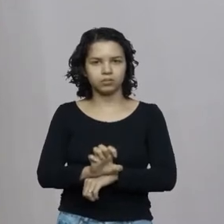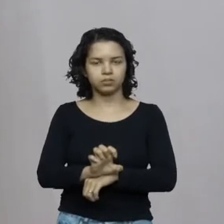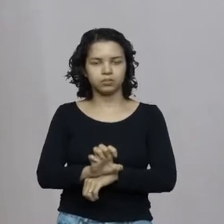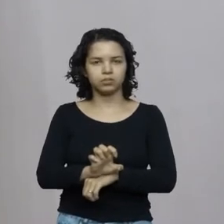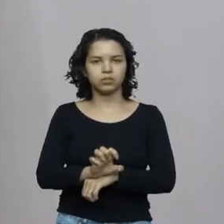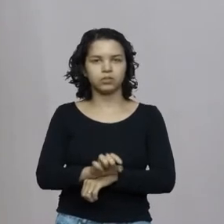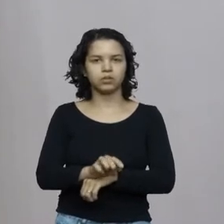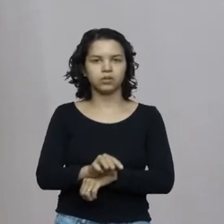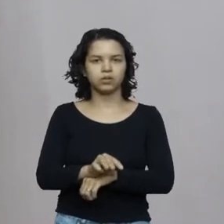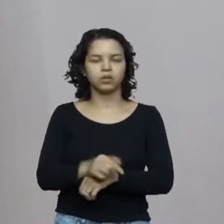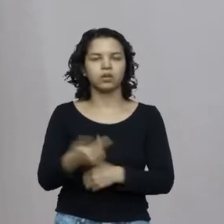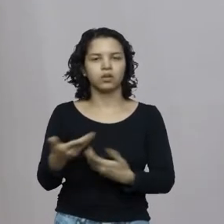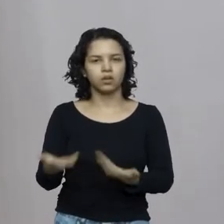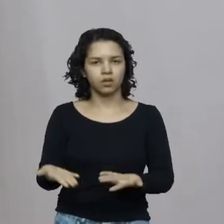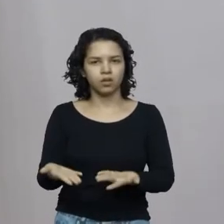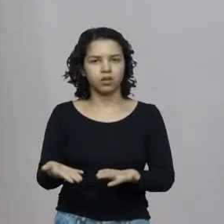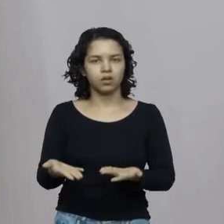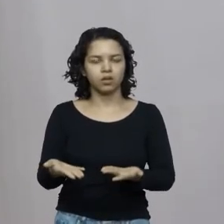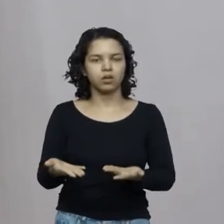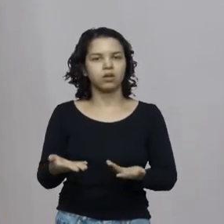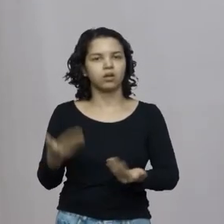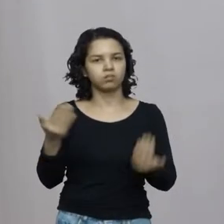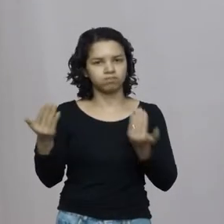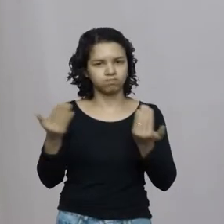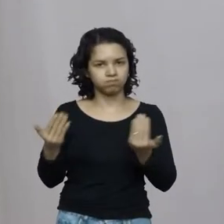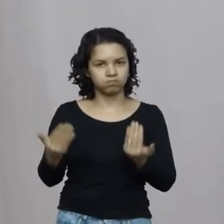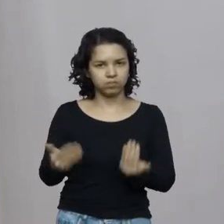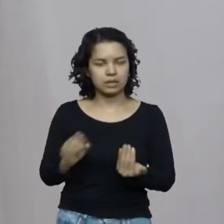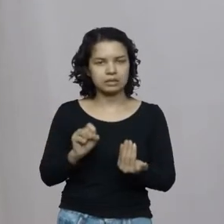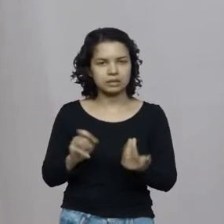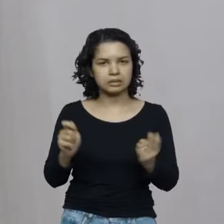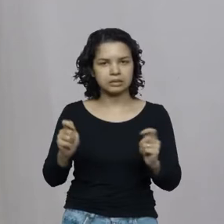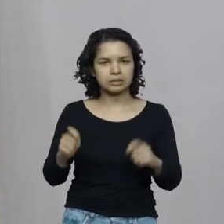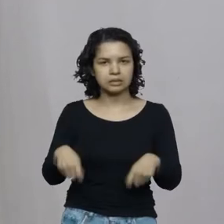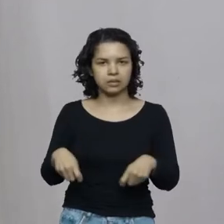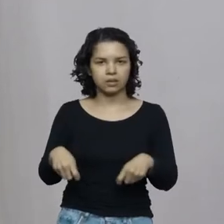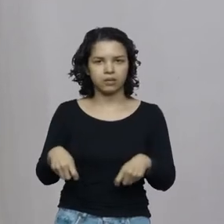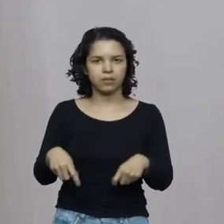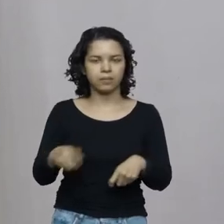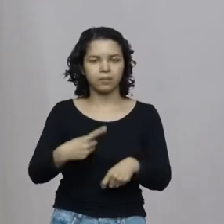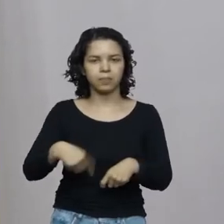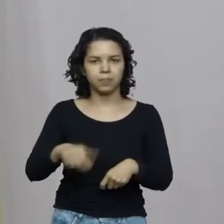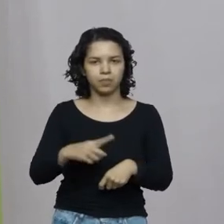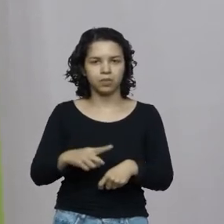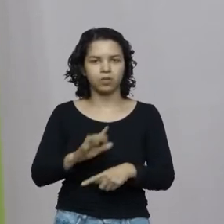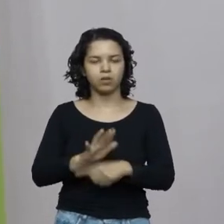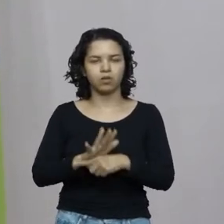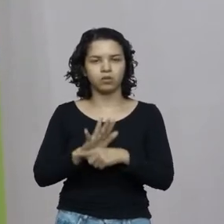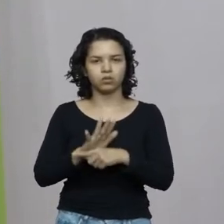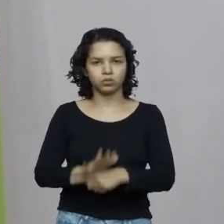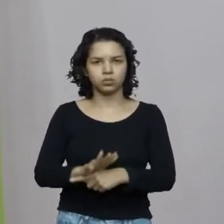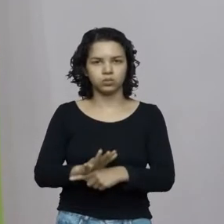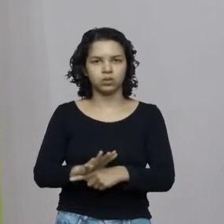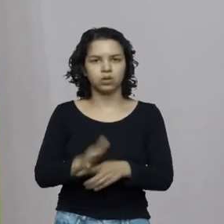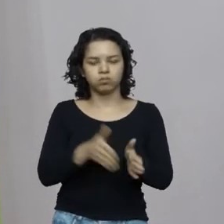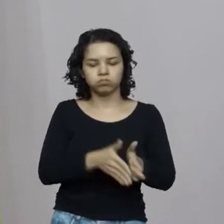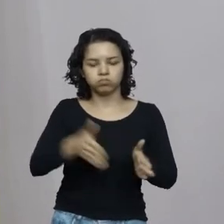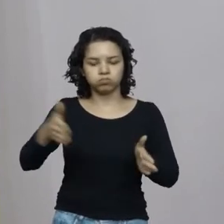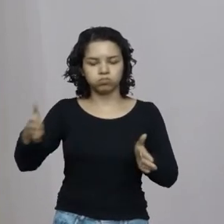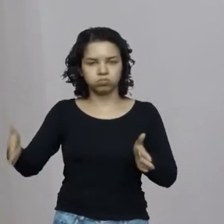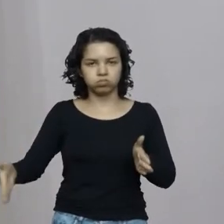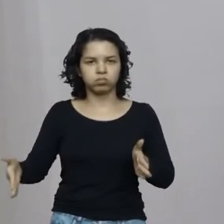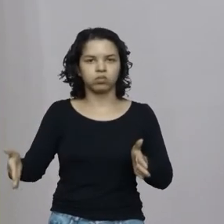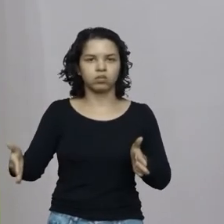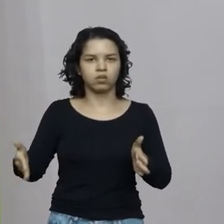considerassem a possibilidade de estar dando uma sobrevida a milhões de brasileiros.